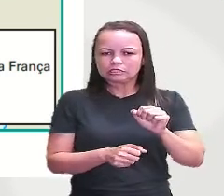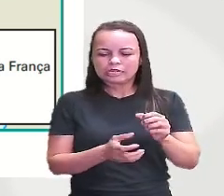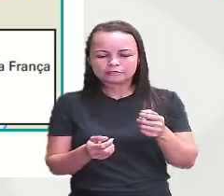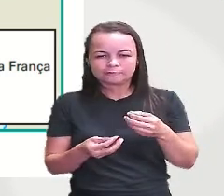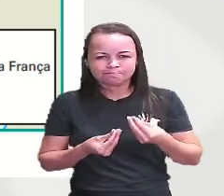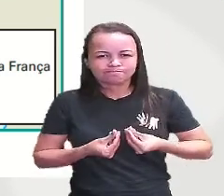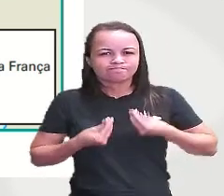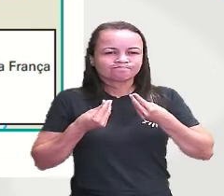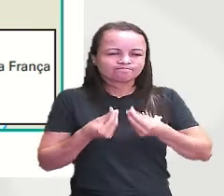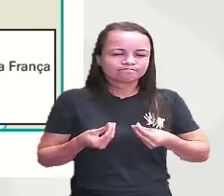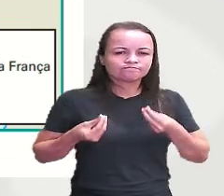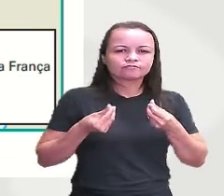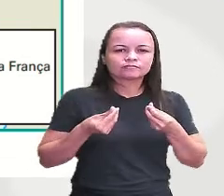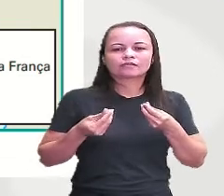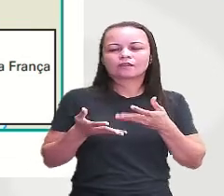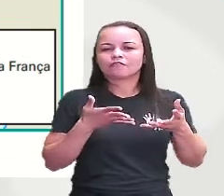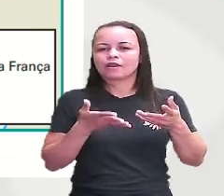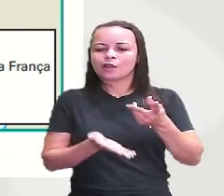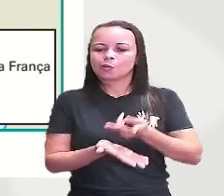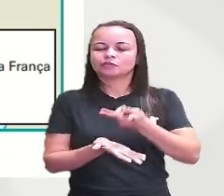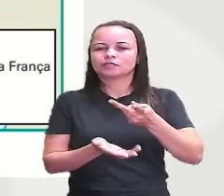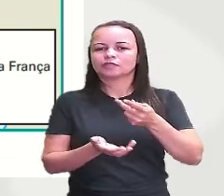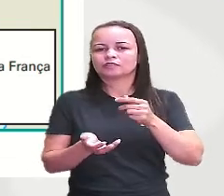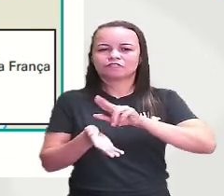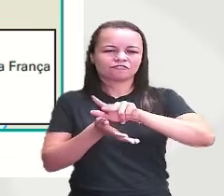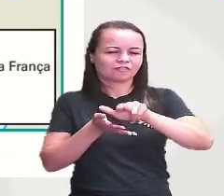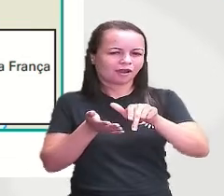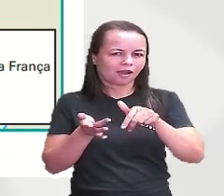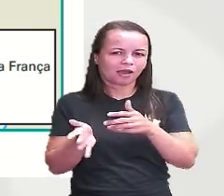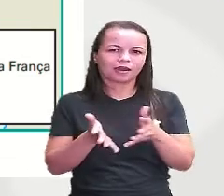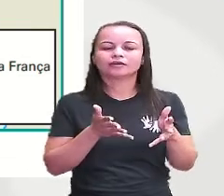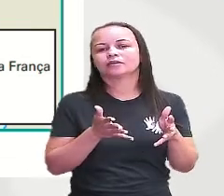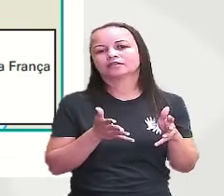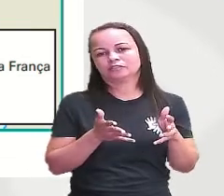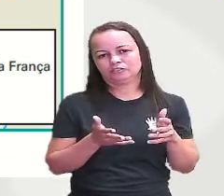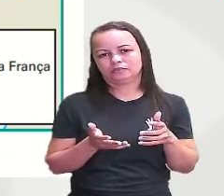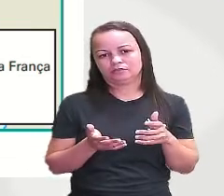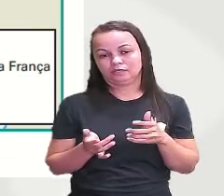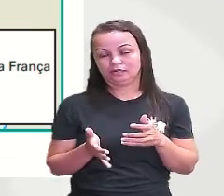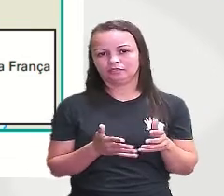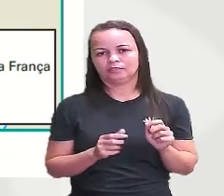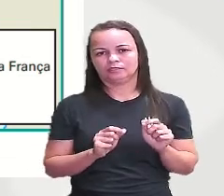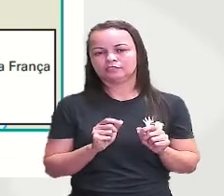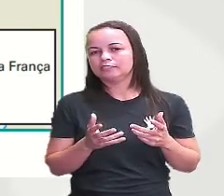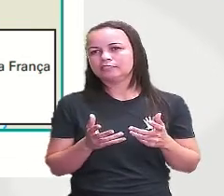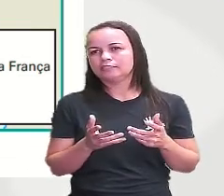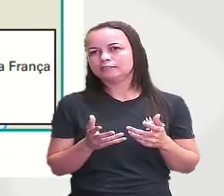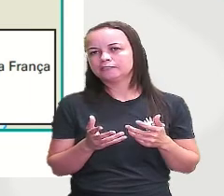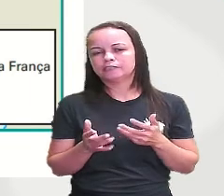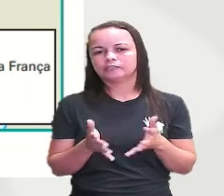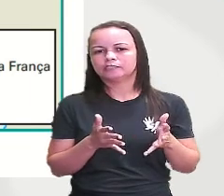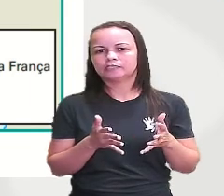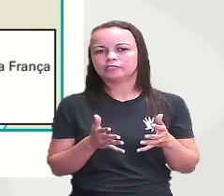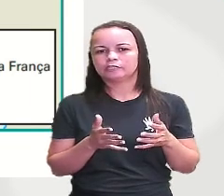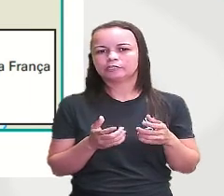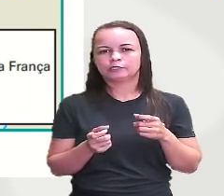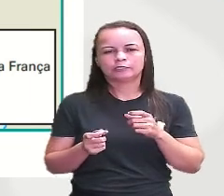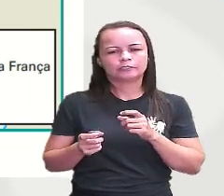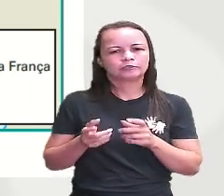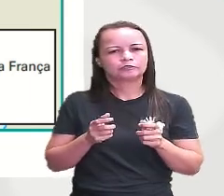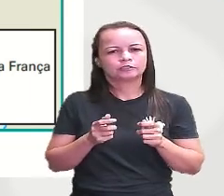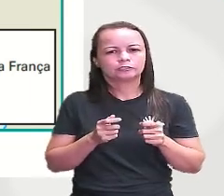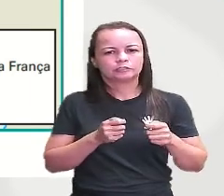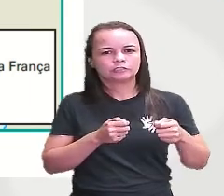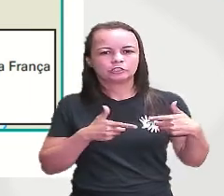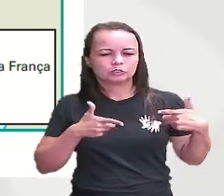ocasionar uma diversa uma diversidade imensa de disputas